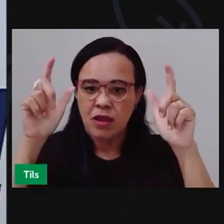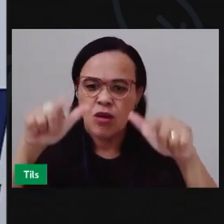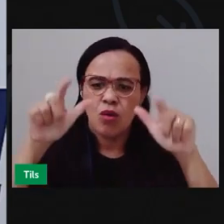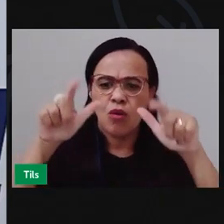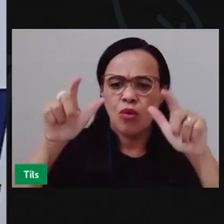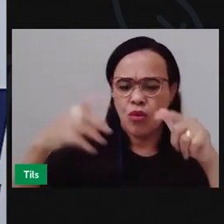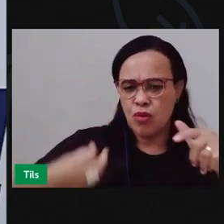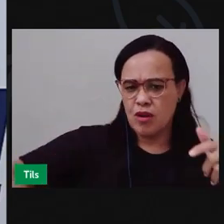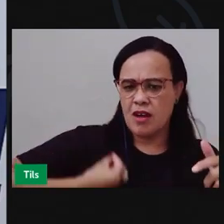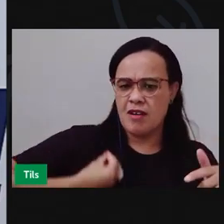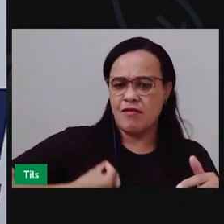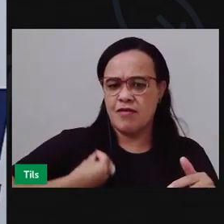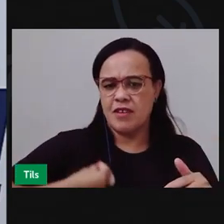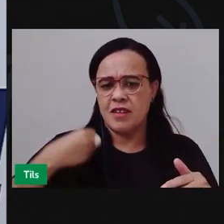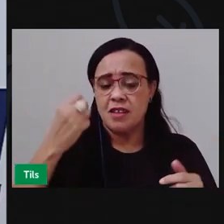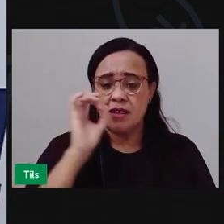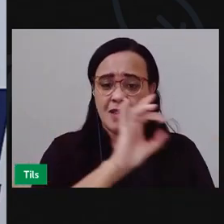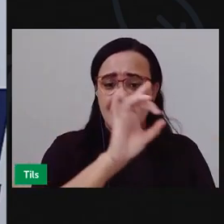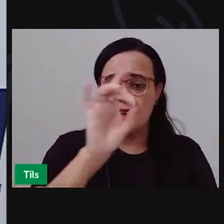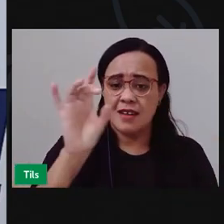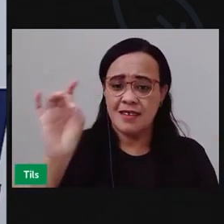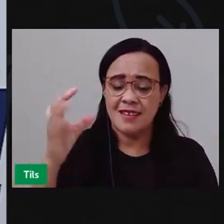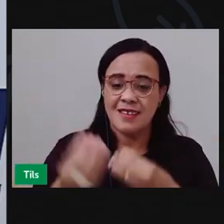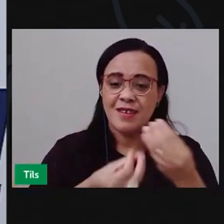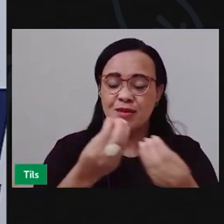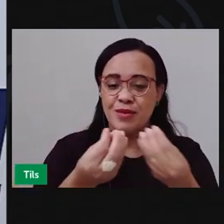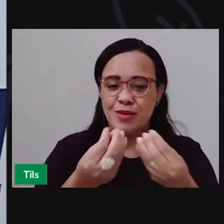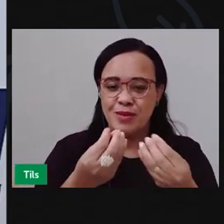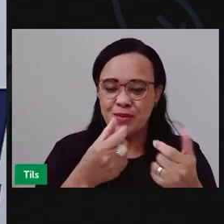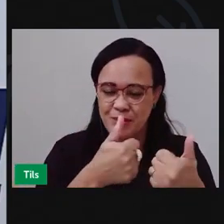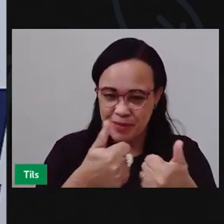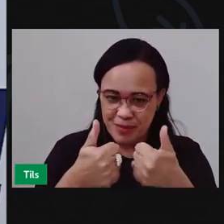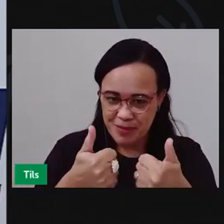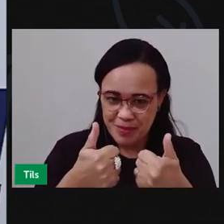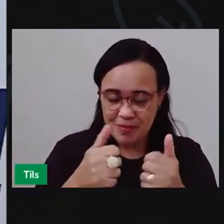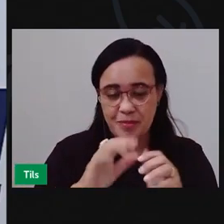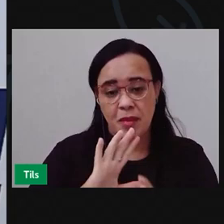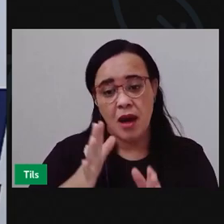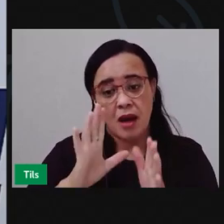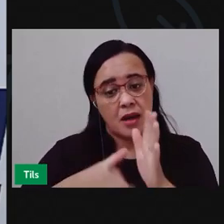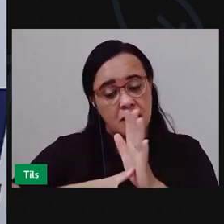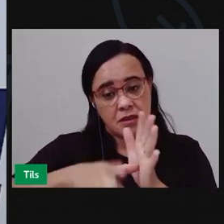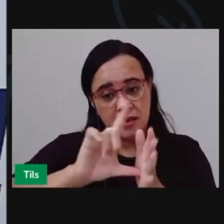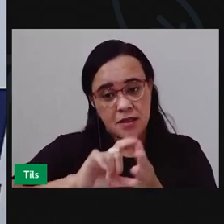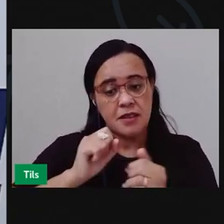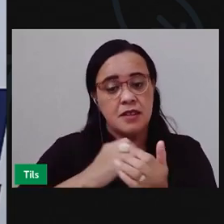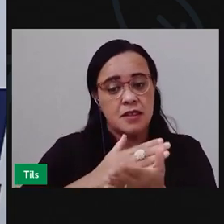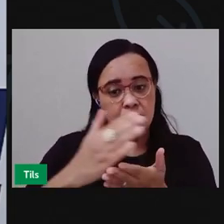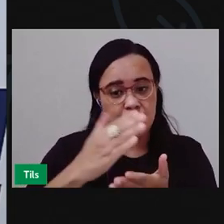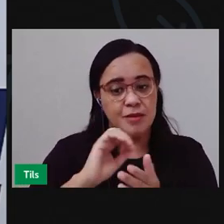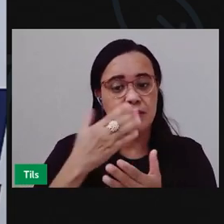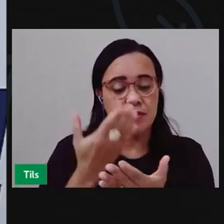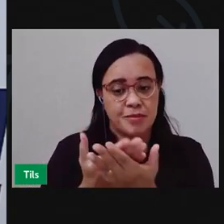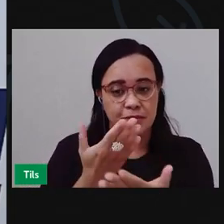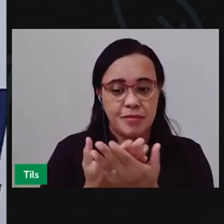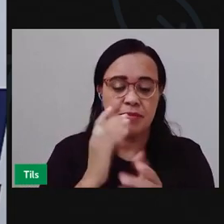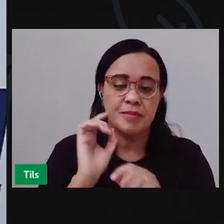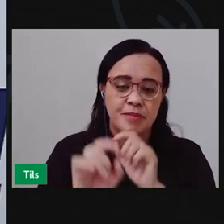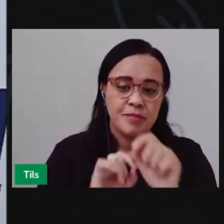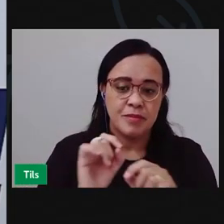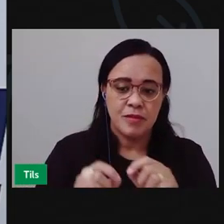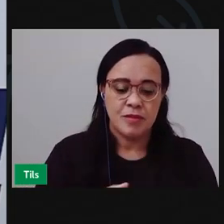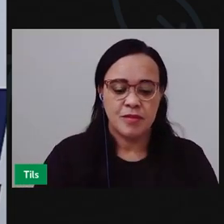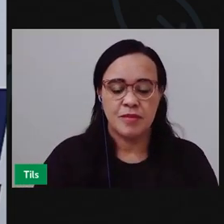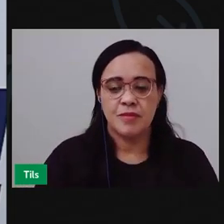vivência de vocês, tá bom? Mas antes de começar essa aula, eu